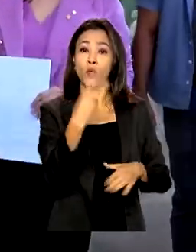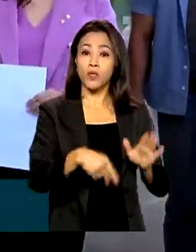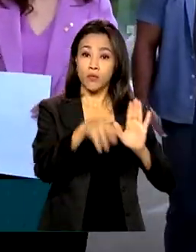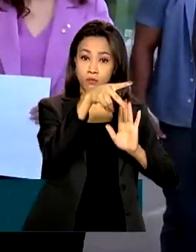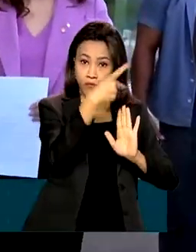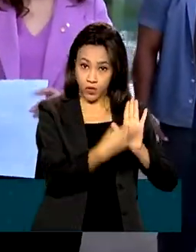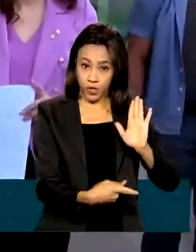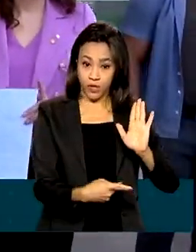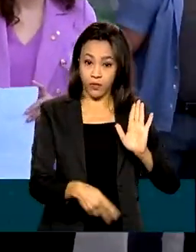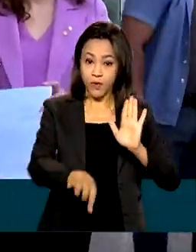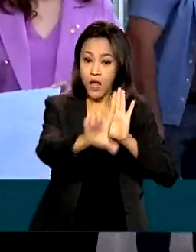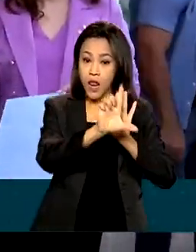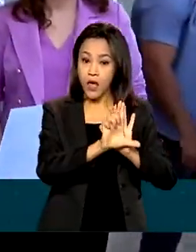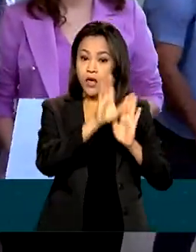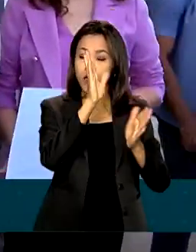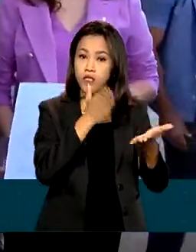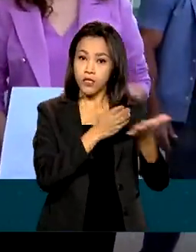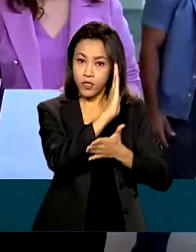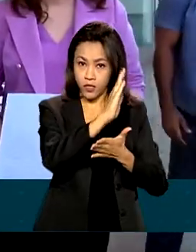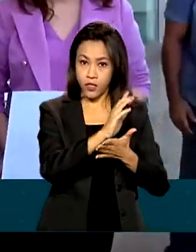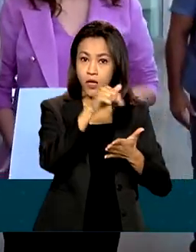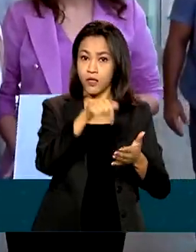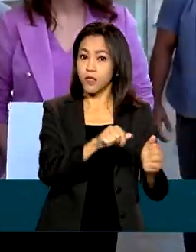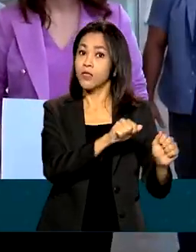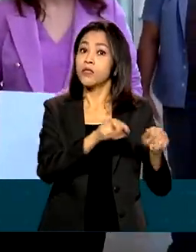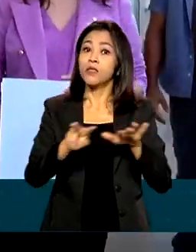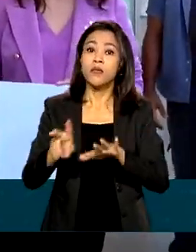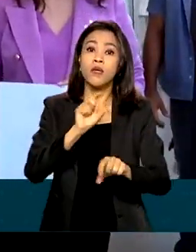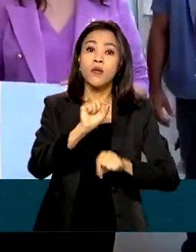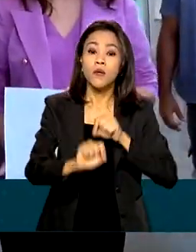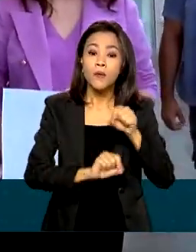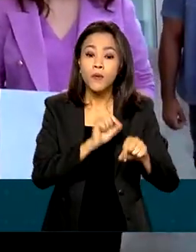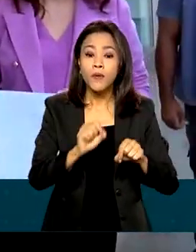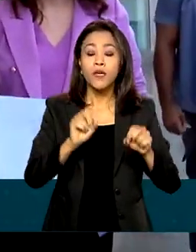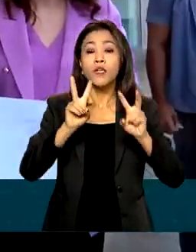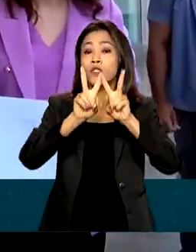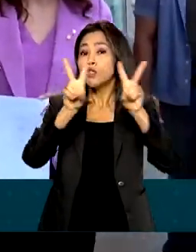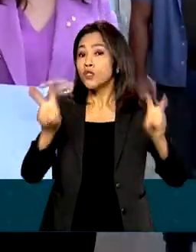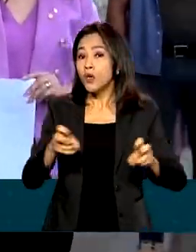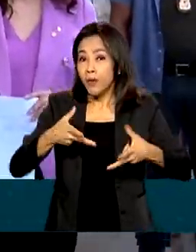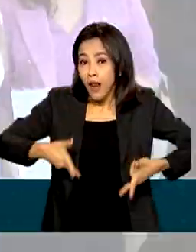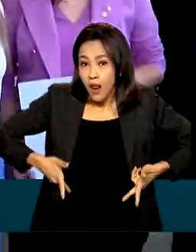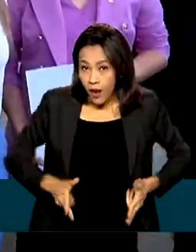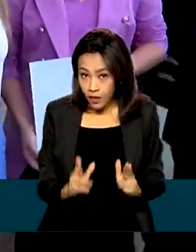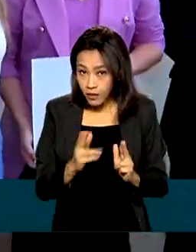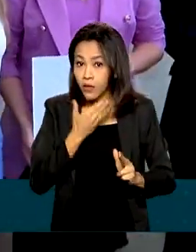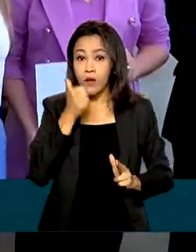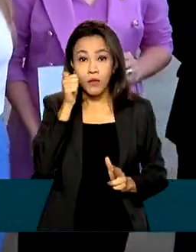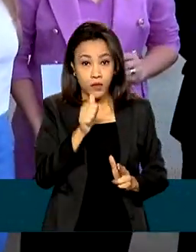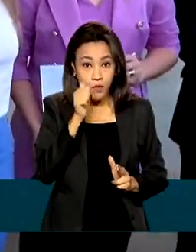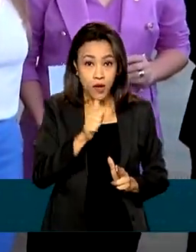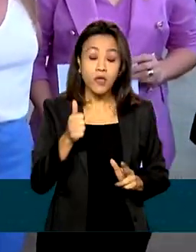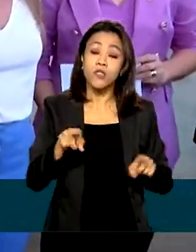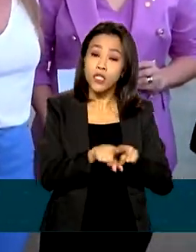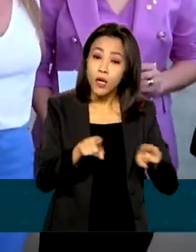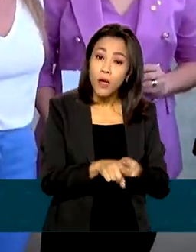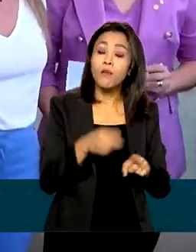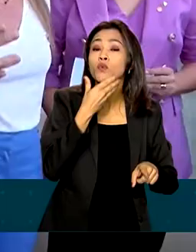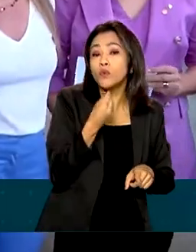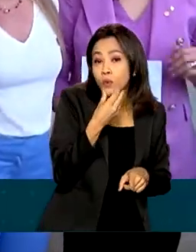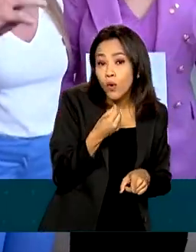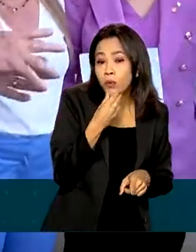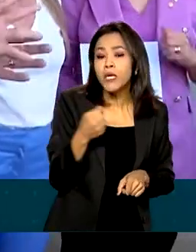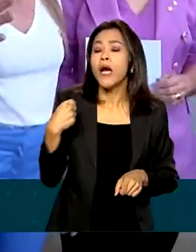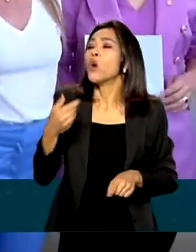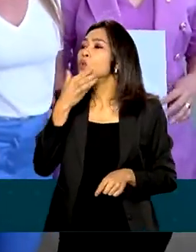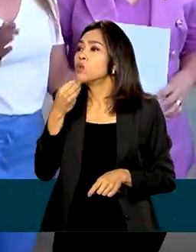já é lei, foi sancionado aqui a semana, a questão da laqueadura e vasectomia. As mulheres não precisam mais pedir a autorização para